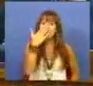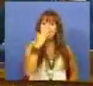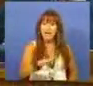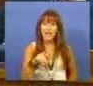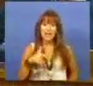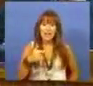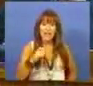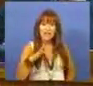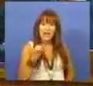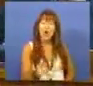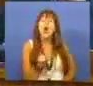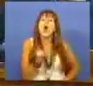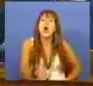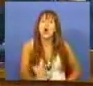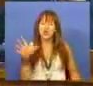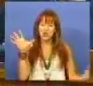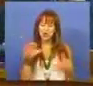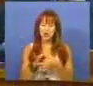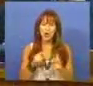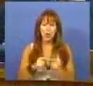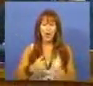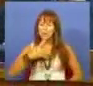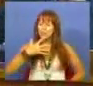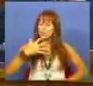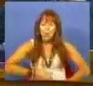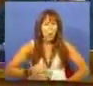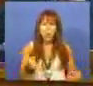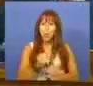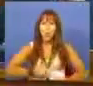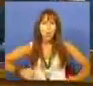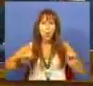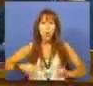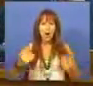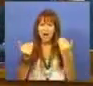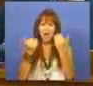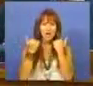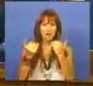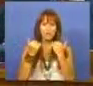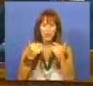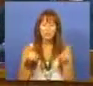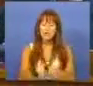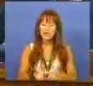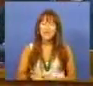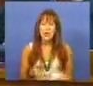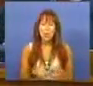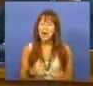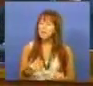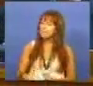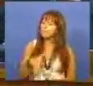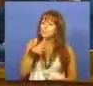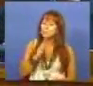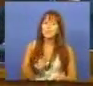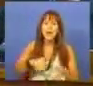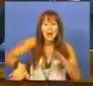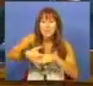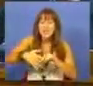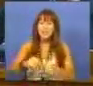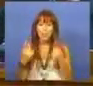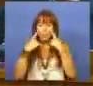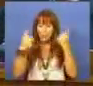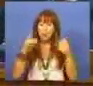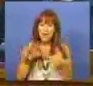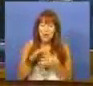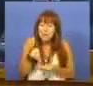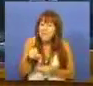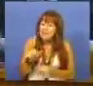naquilo que diz respeito a uma completa ausência de informação e a uma participação pública sobre